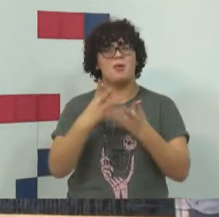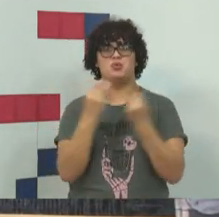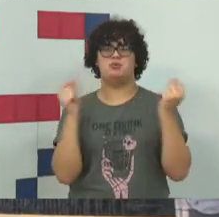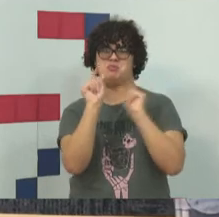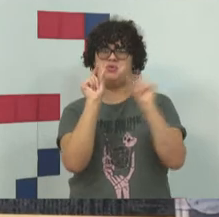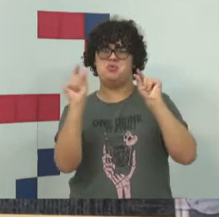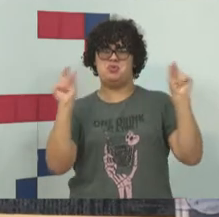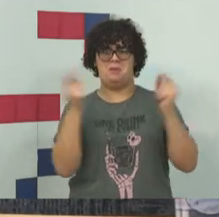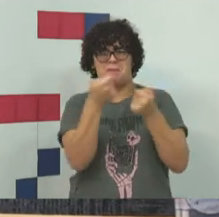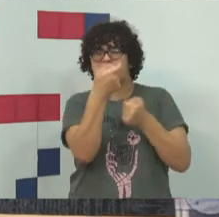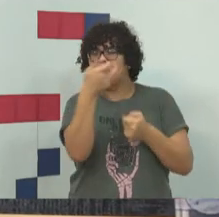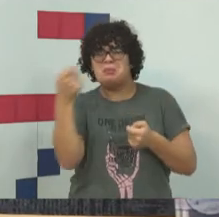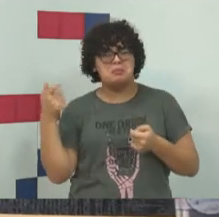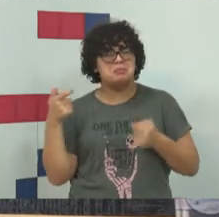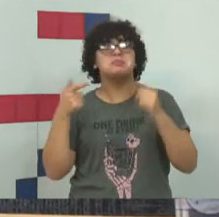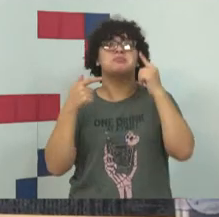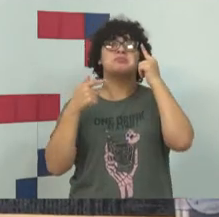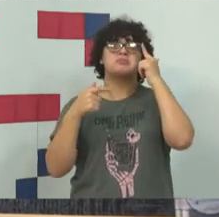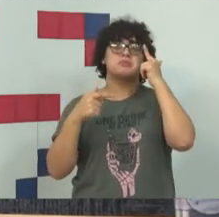poucos.